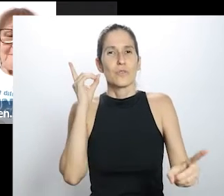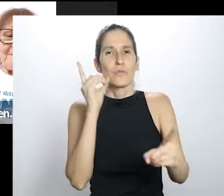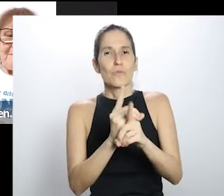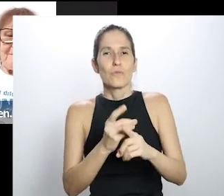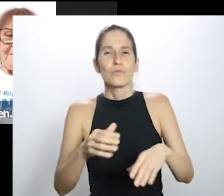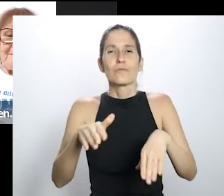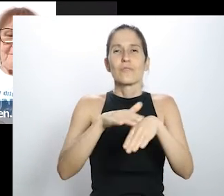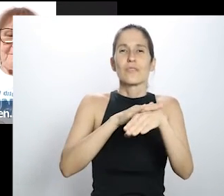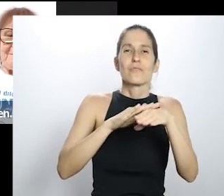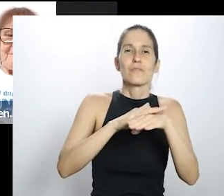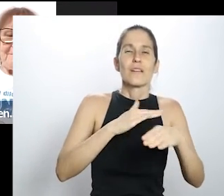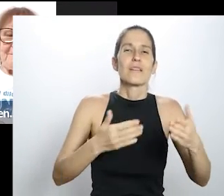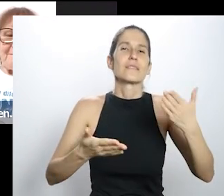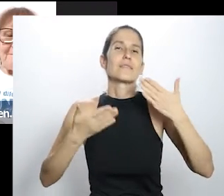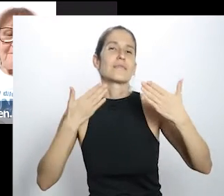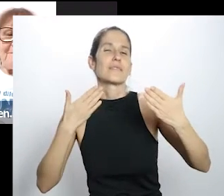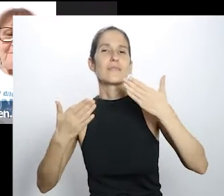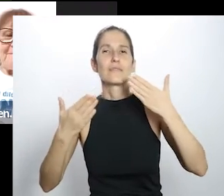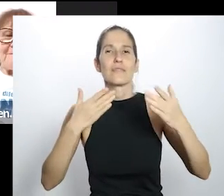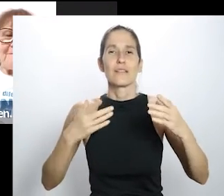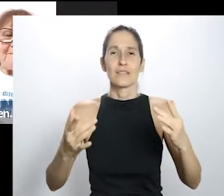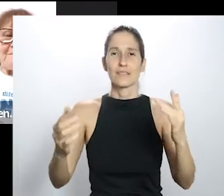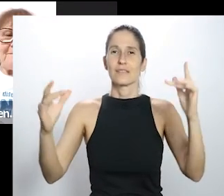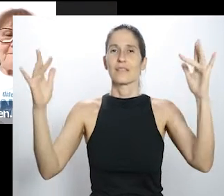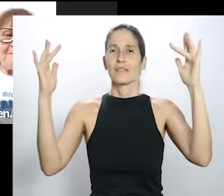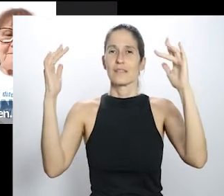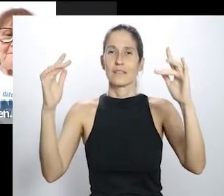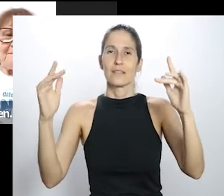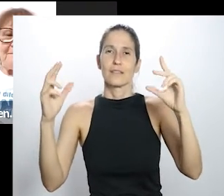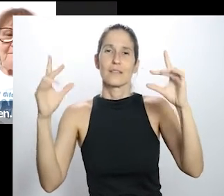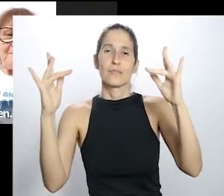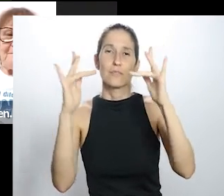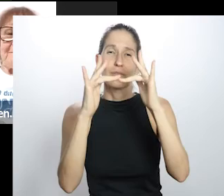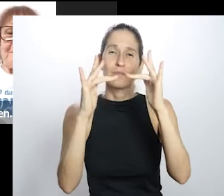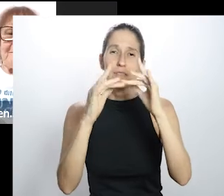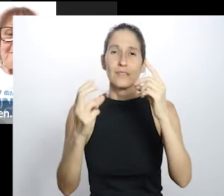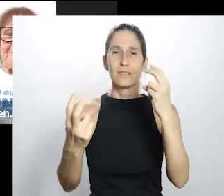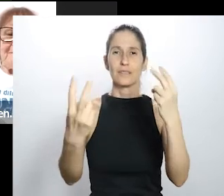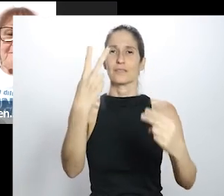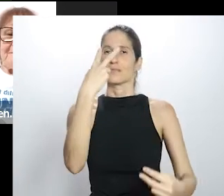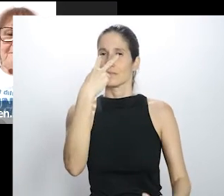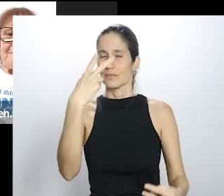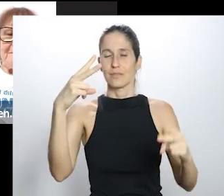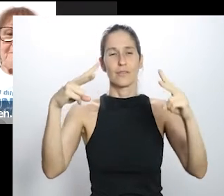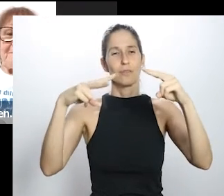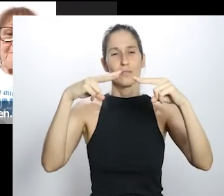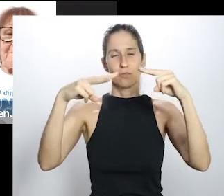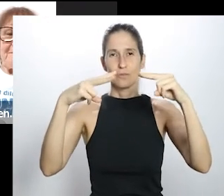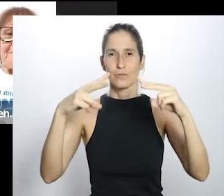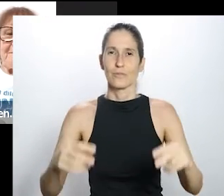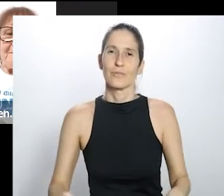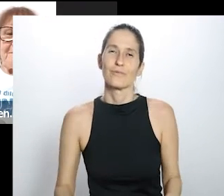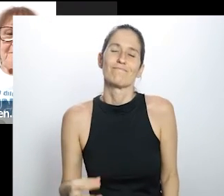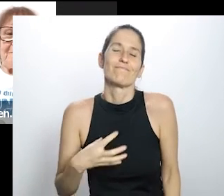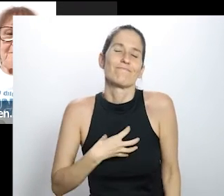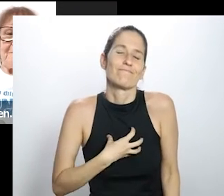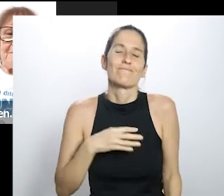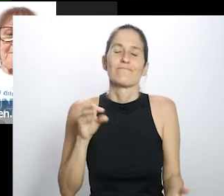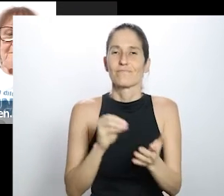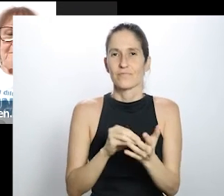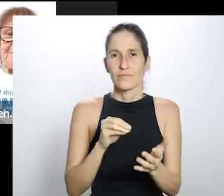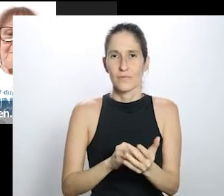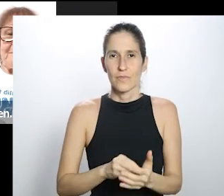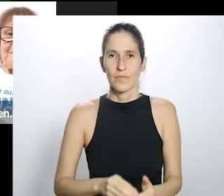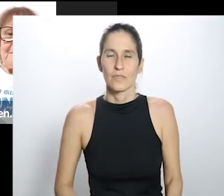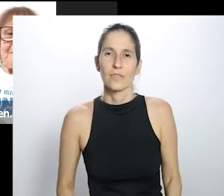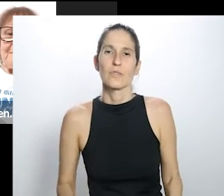da conversa, do olho no olho, da parceria. E isso realmente são poucos os espaços, poucas as situações que a gente encontra. E eu